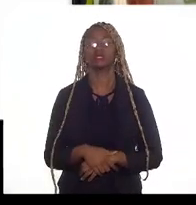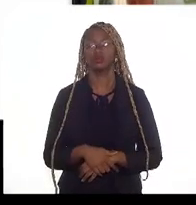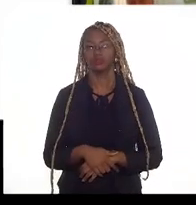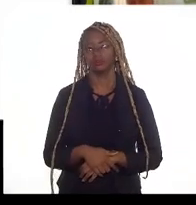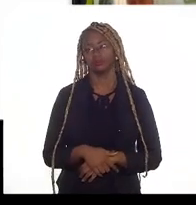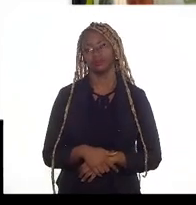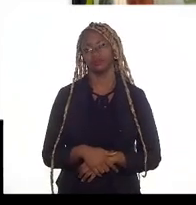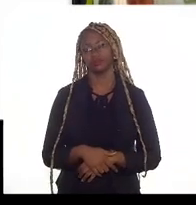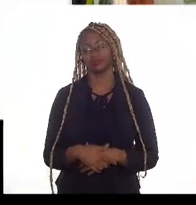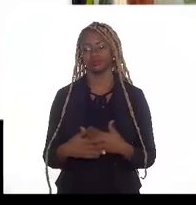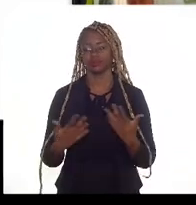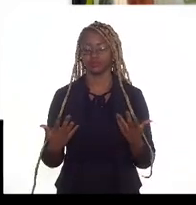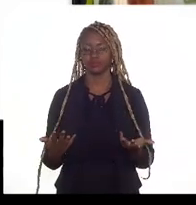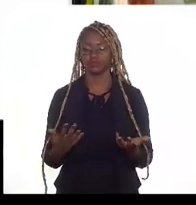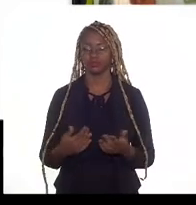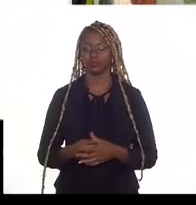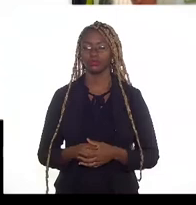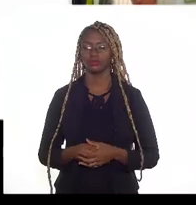bom,